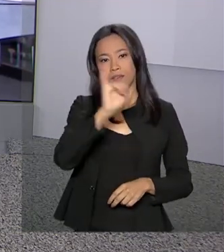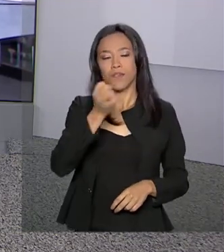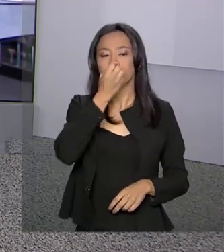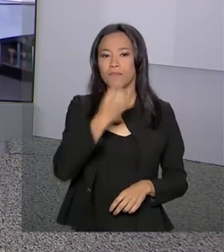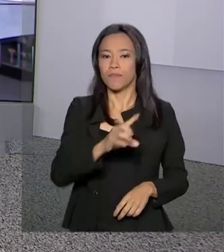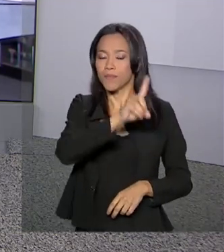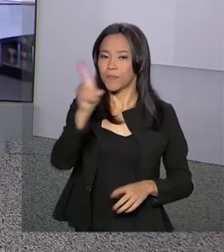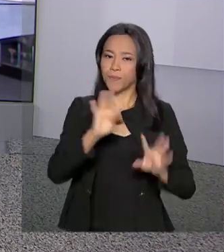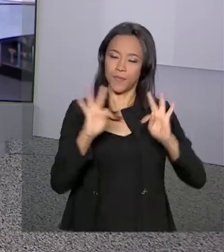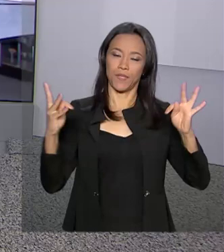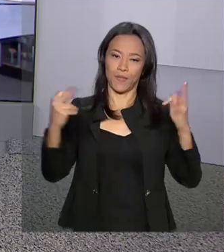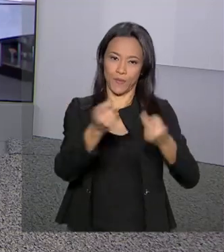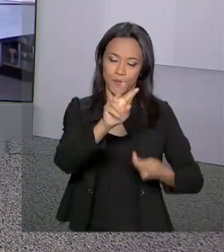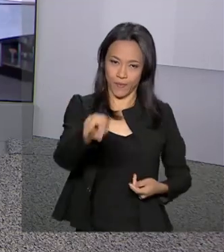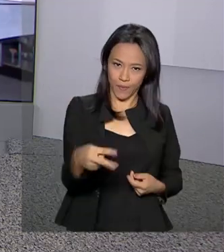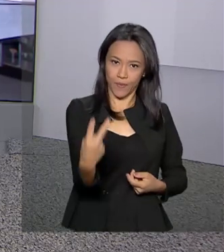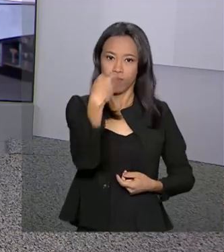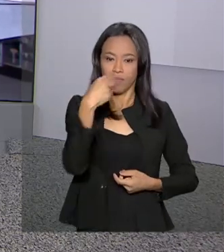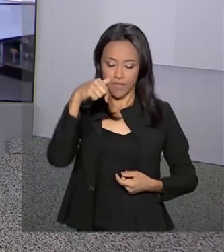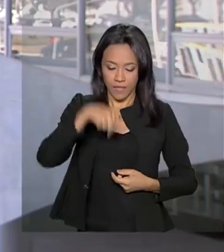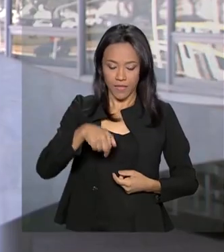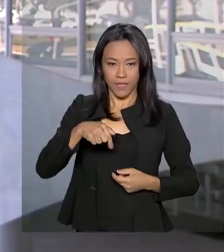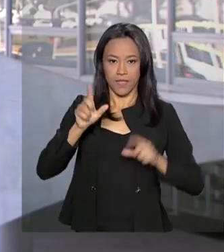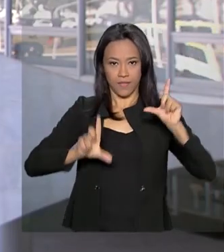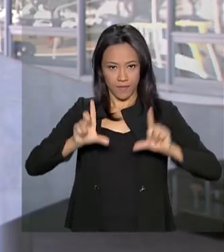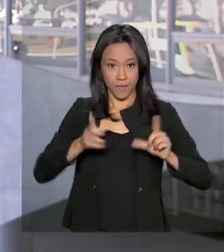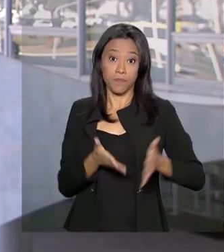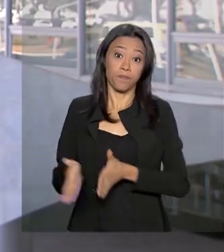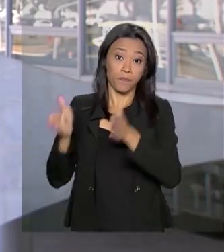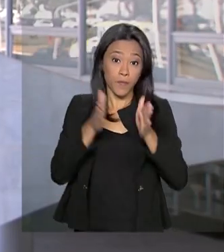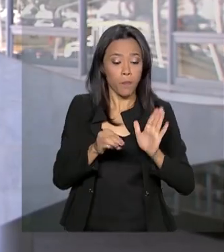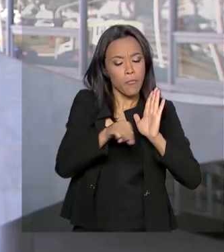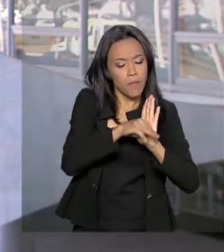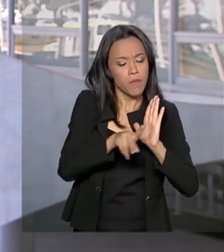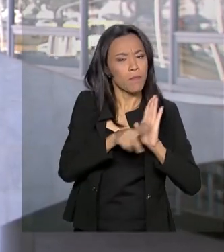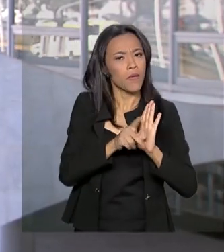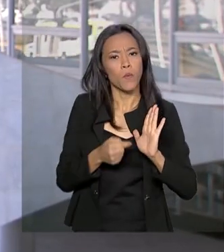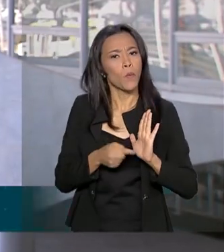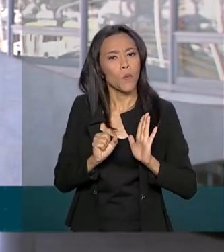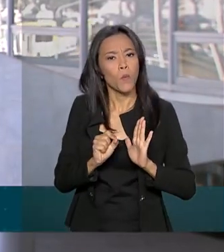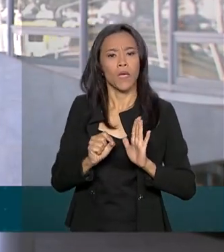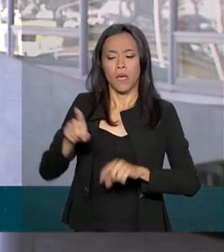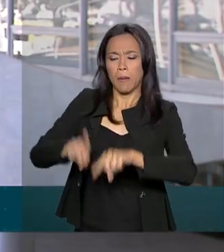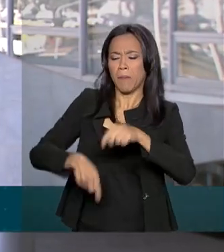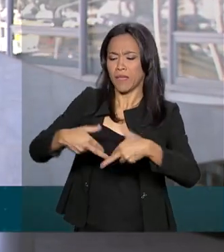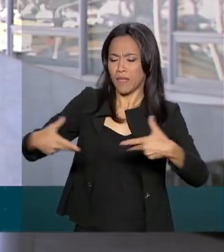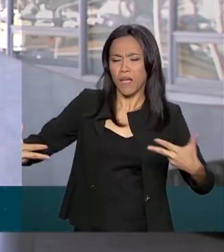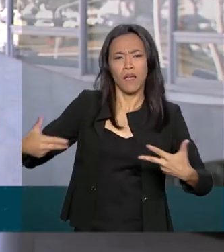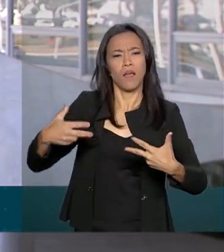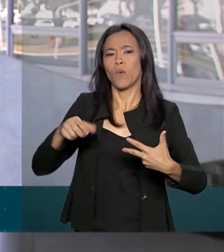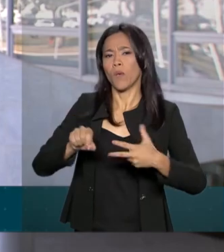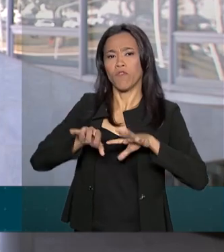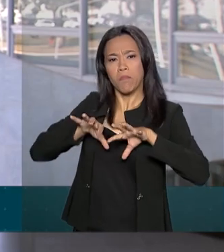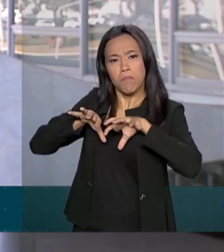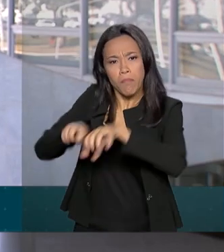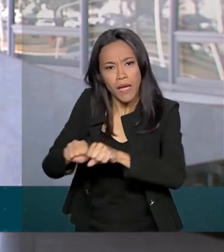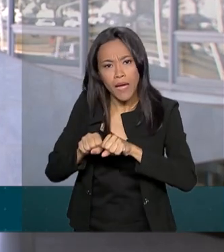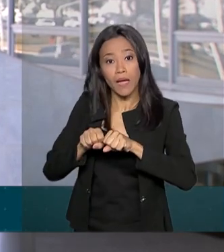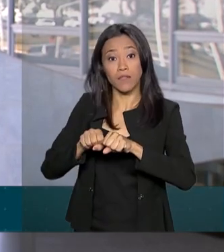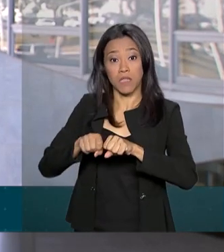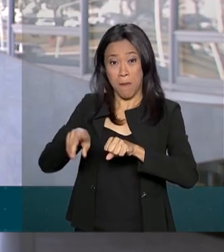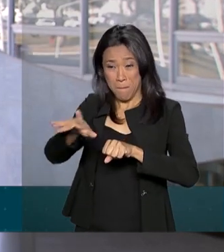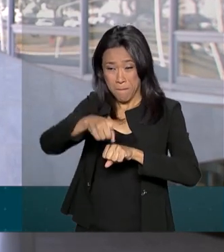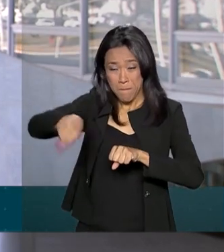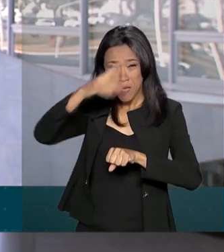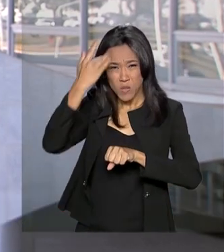dia. Bom dia a todos que nos acompanham aqui na TV Brasil. A medida provisória permite que a venda de bens apreendidos com traficantes seja feita de